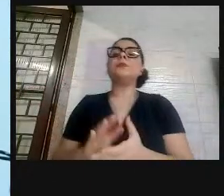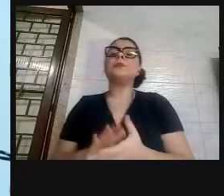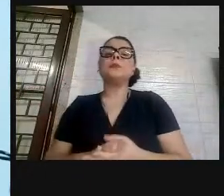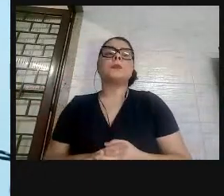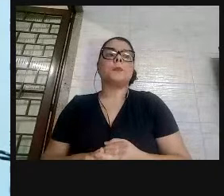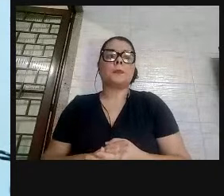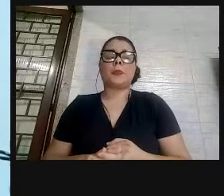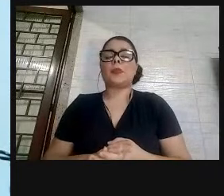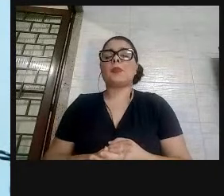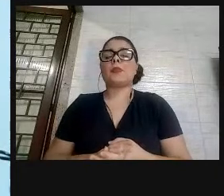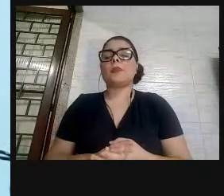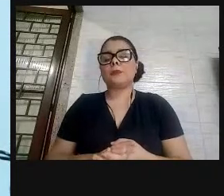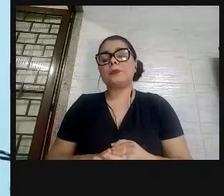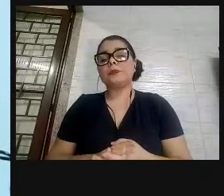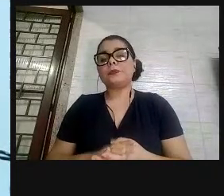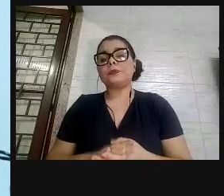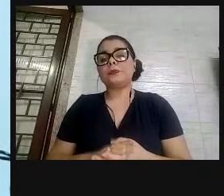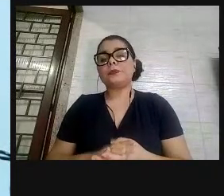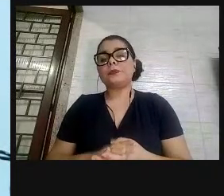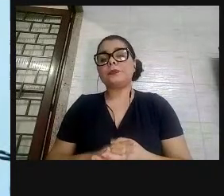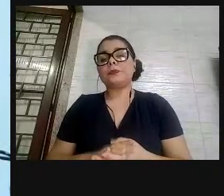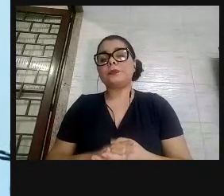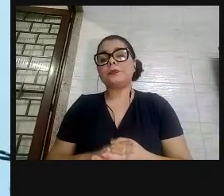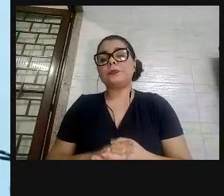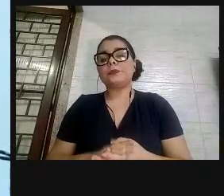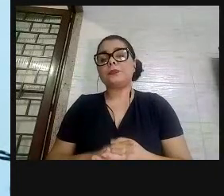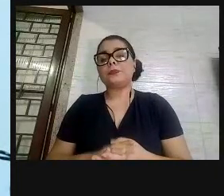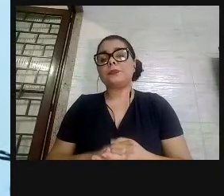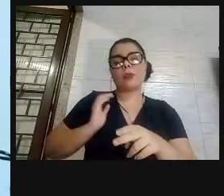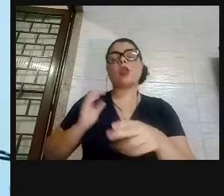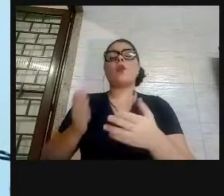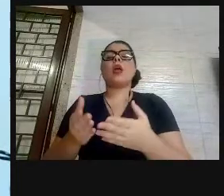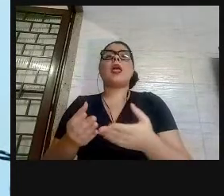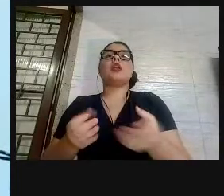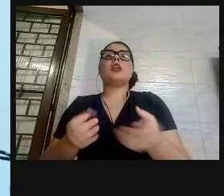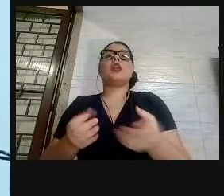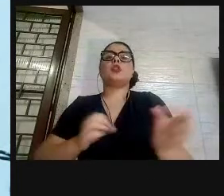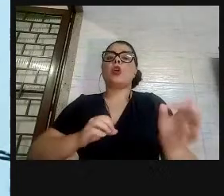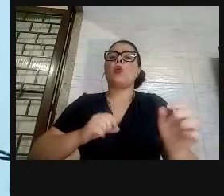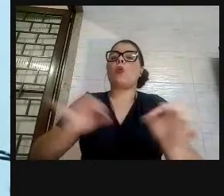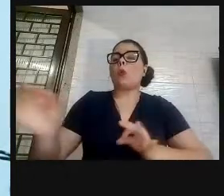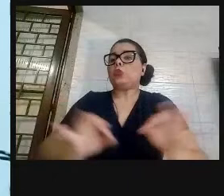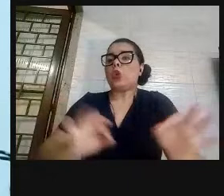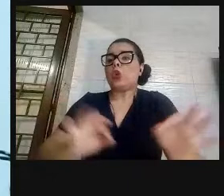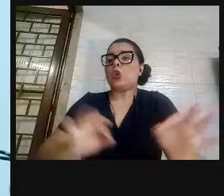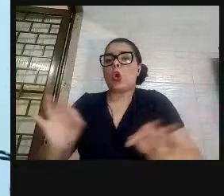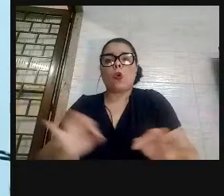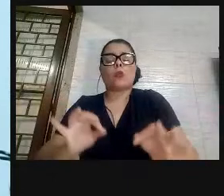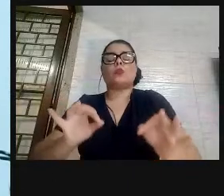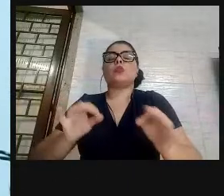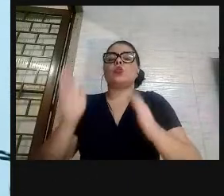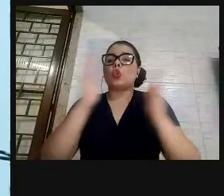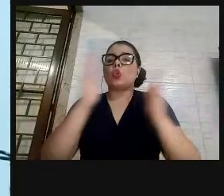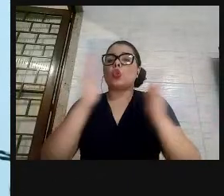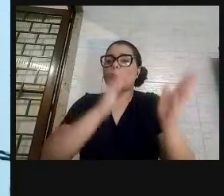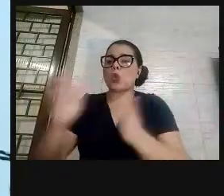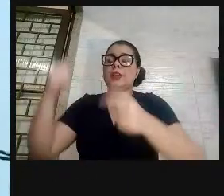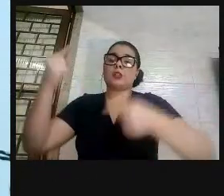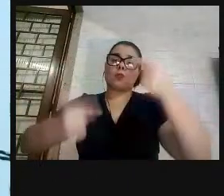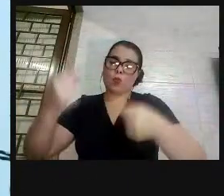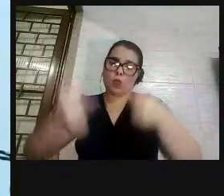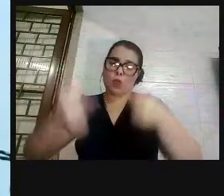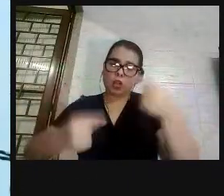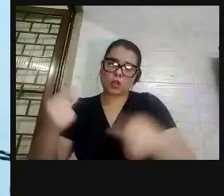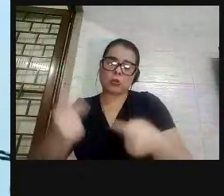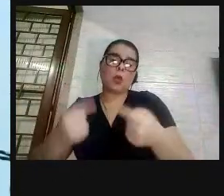não é à toa que os ricos controlam o Estado, controlam o governo, controlam o processo político, porque dali é que define os